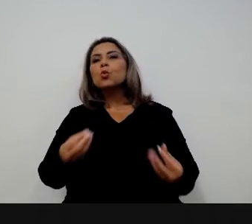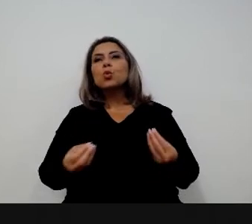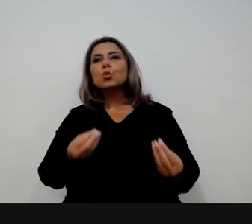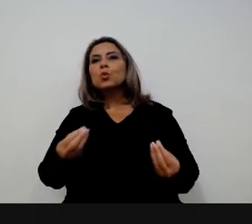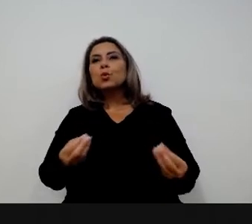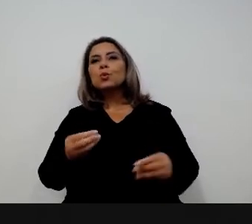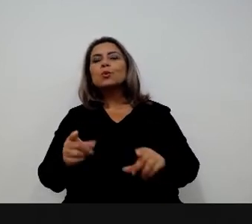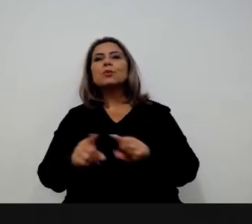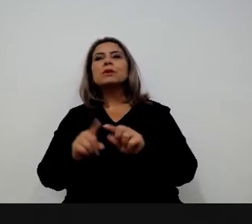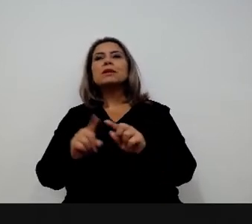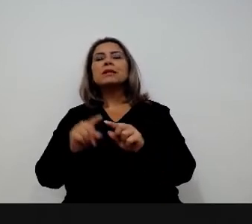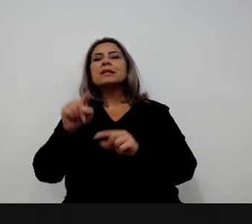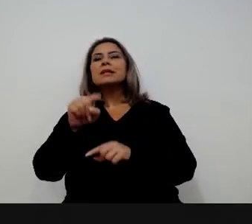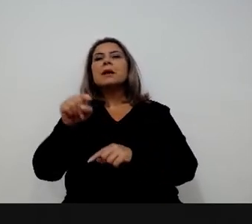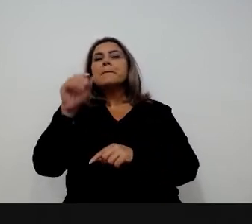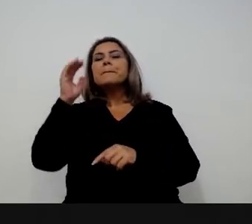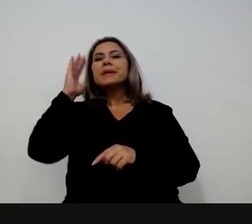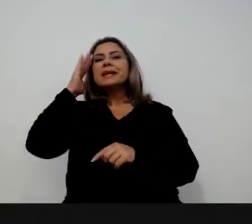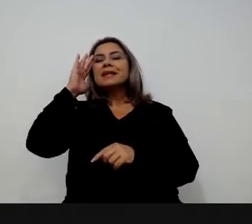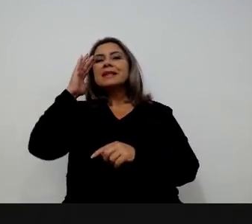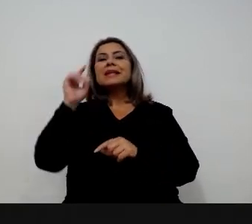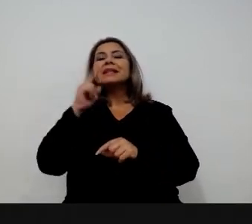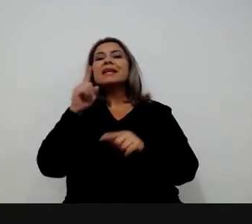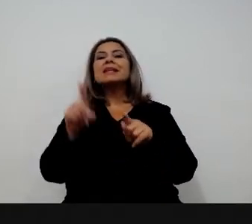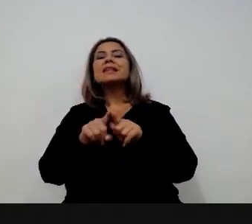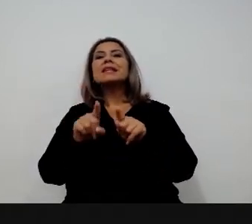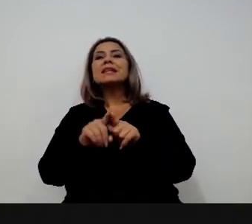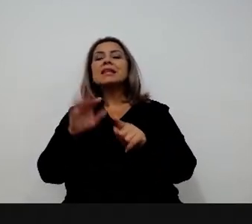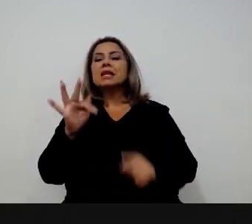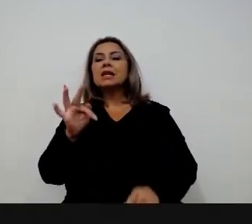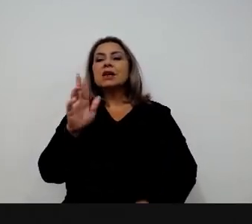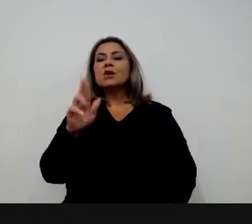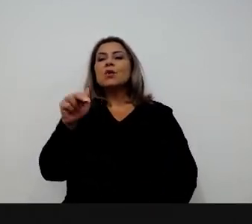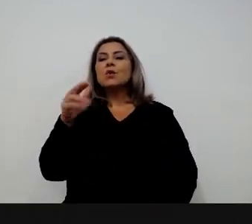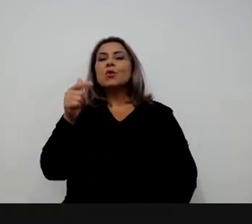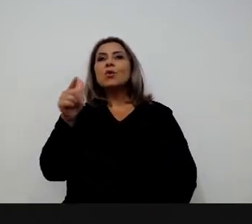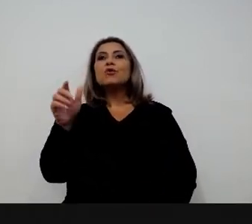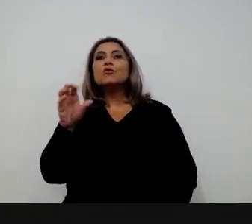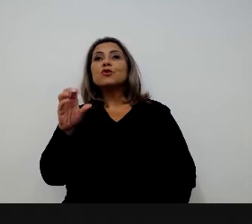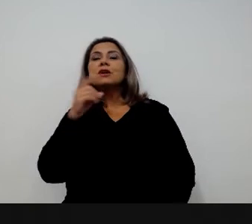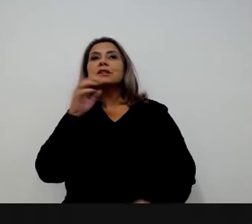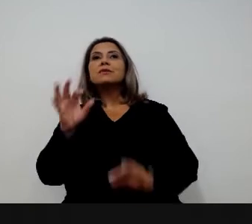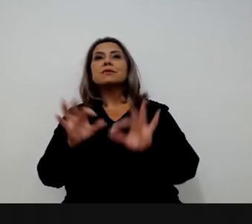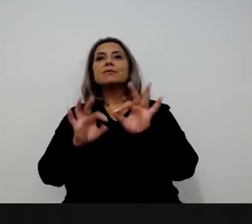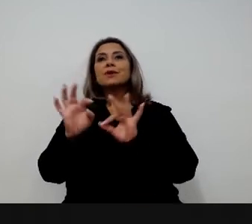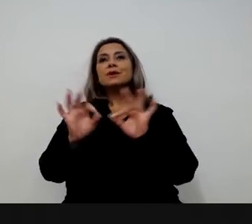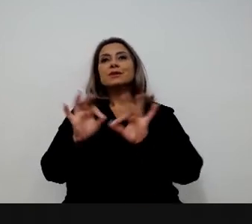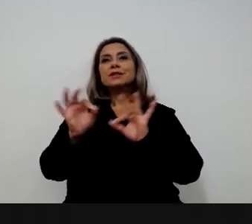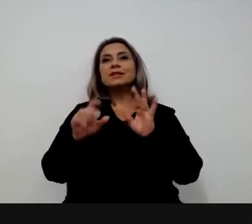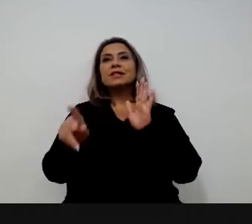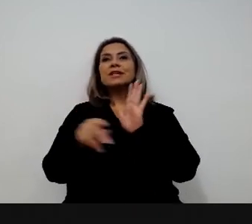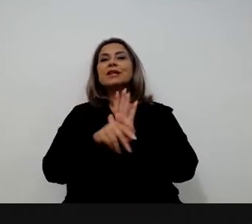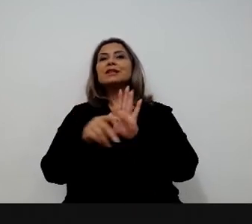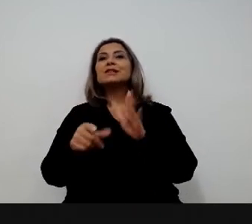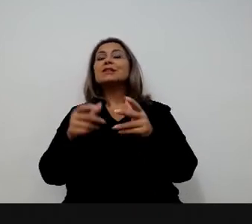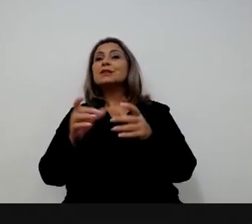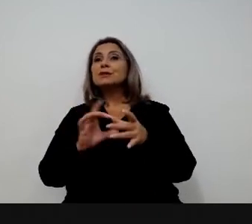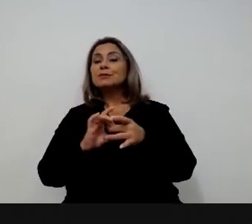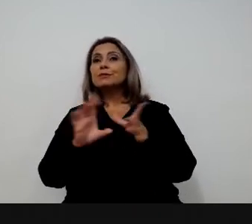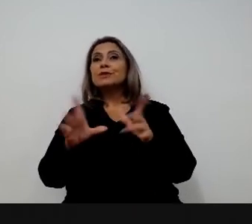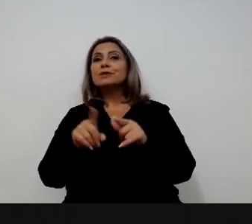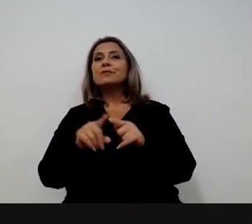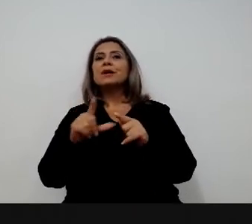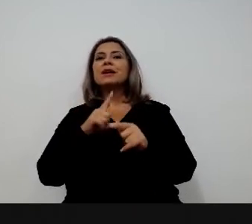usou alguns mentes de Marx para a gente entender quais são as funções da iniciativa privada do mercado que estão mais automatizadas,